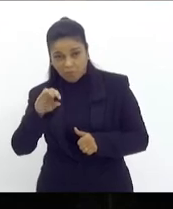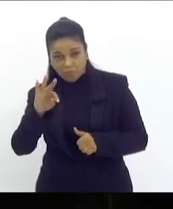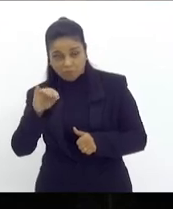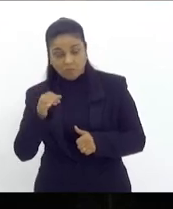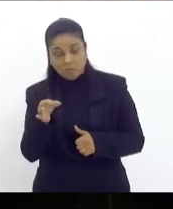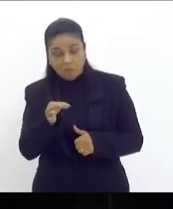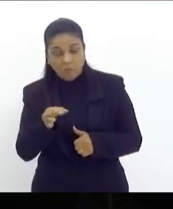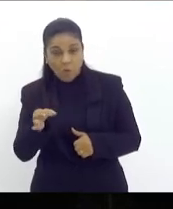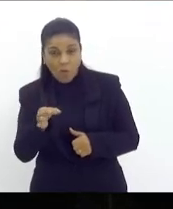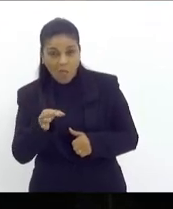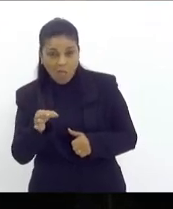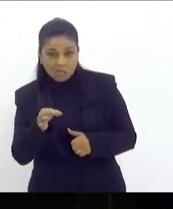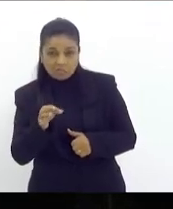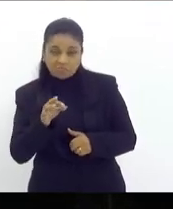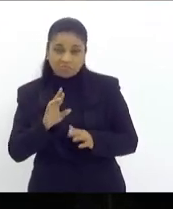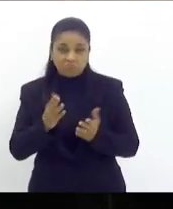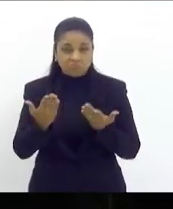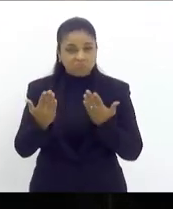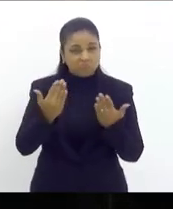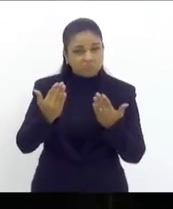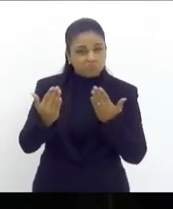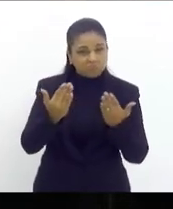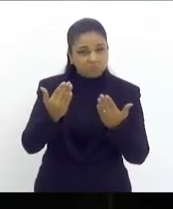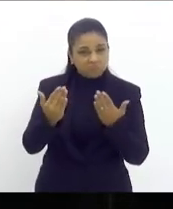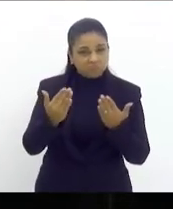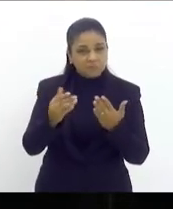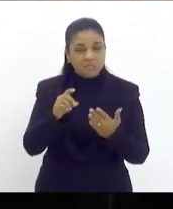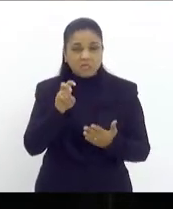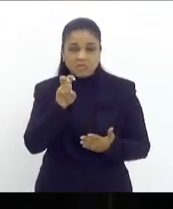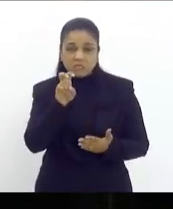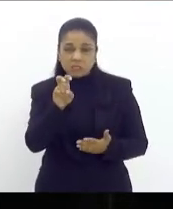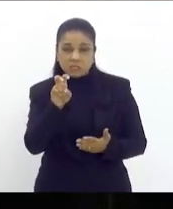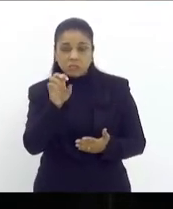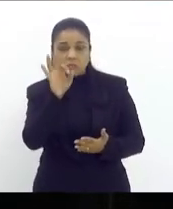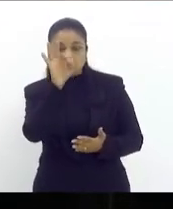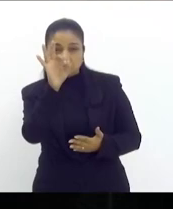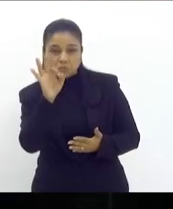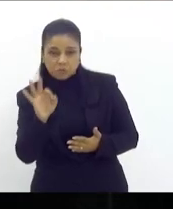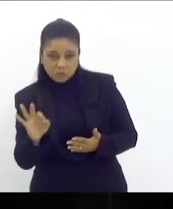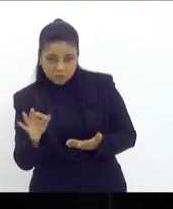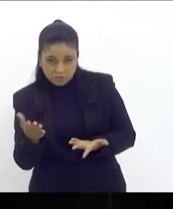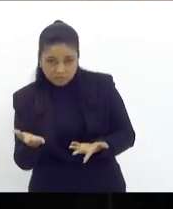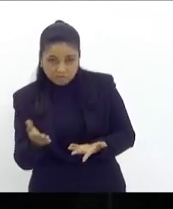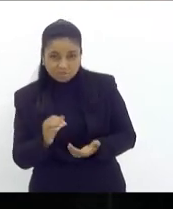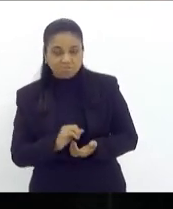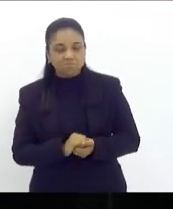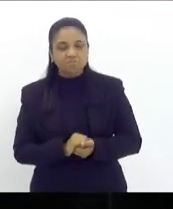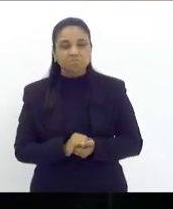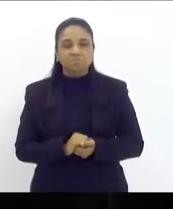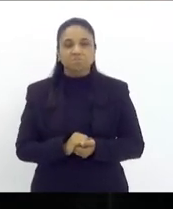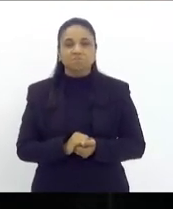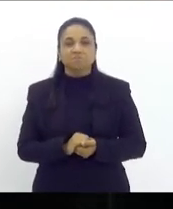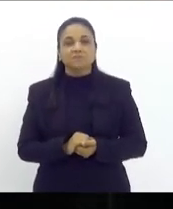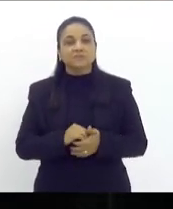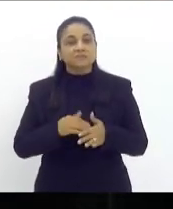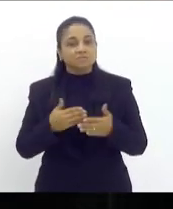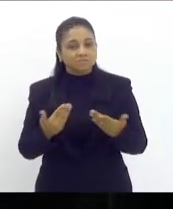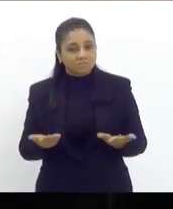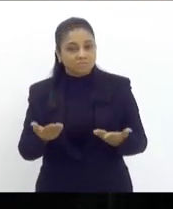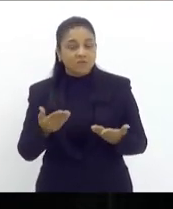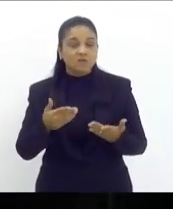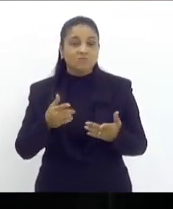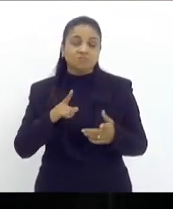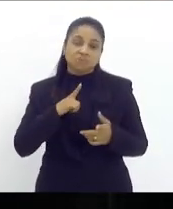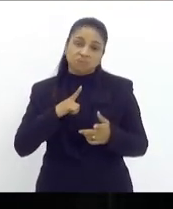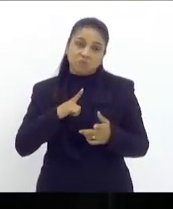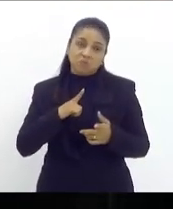grandeza a uma variação de alíquota de 5 pontos percentuais como nós temos uma alíquota